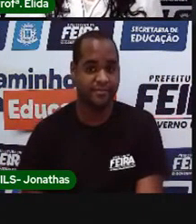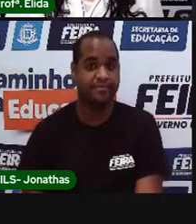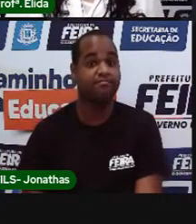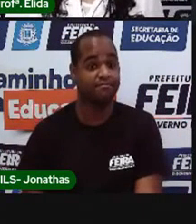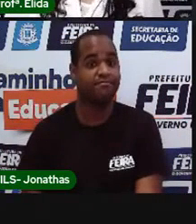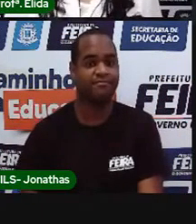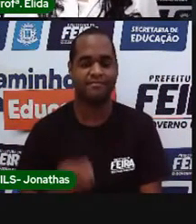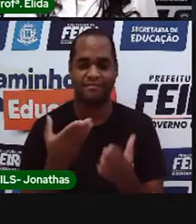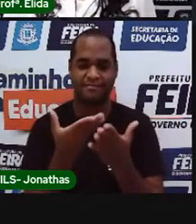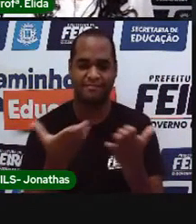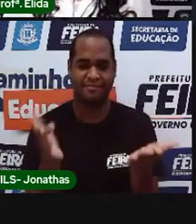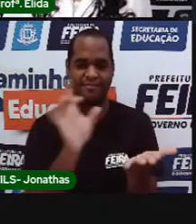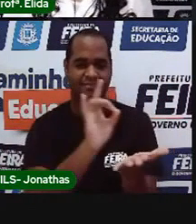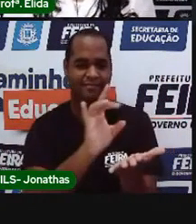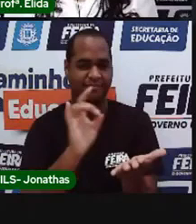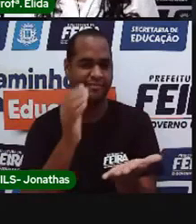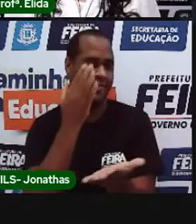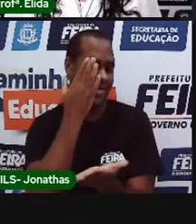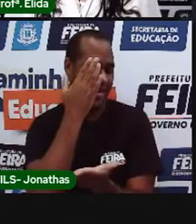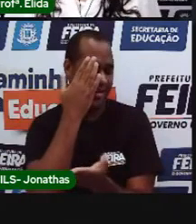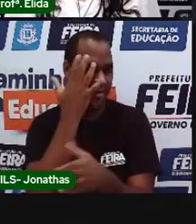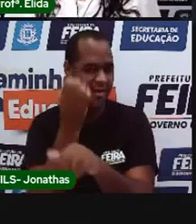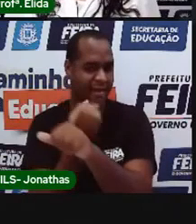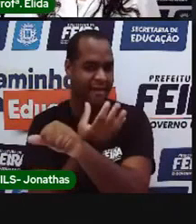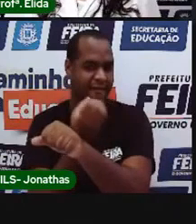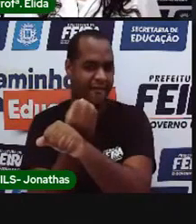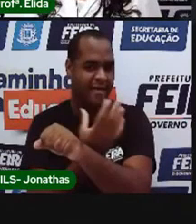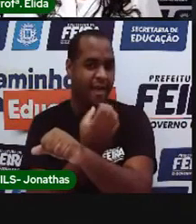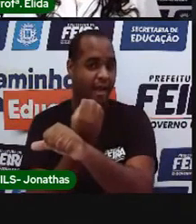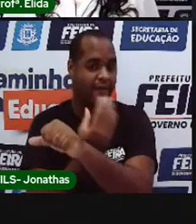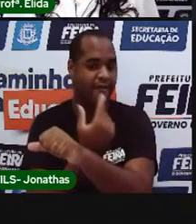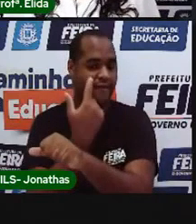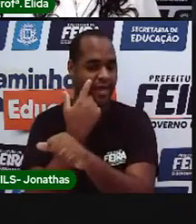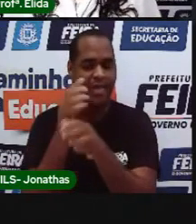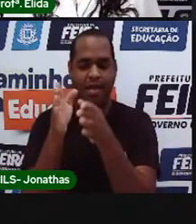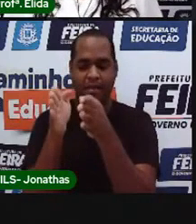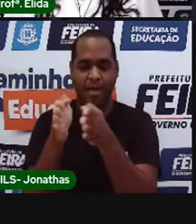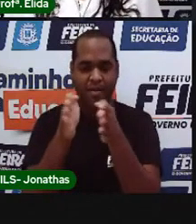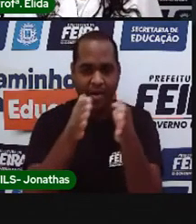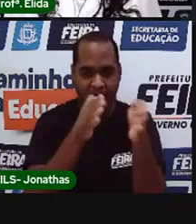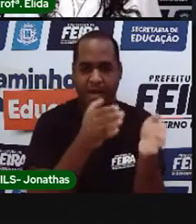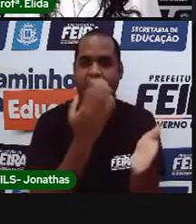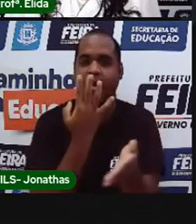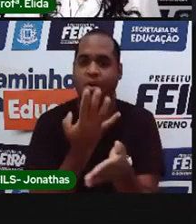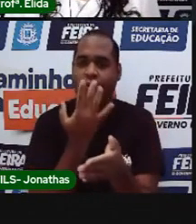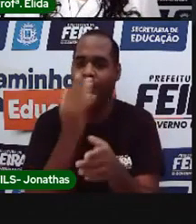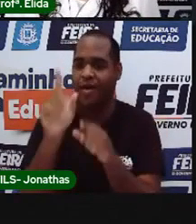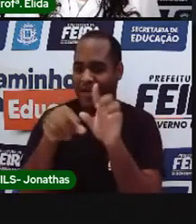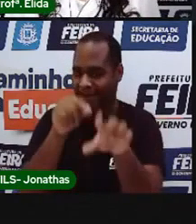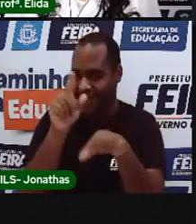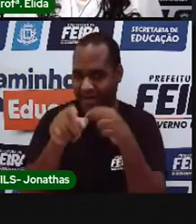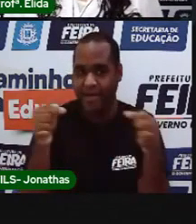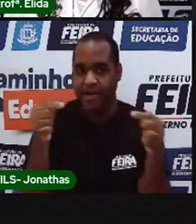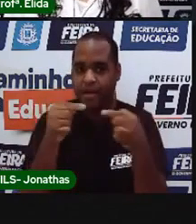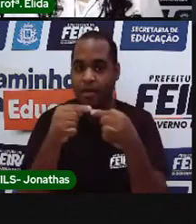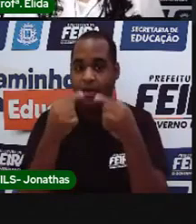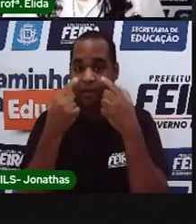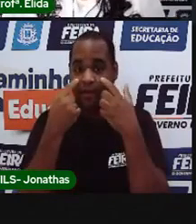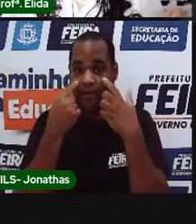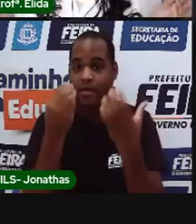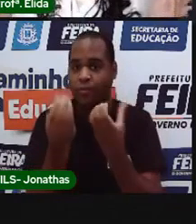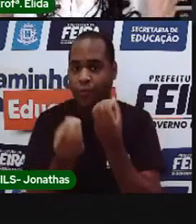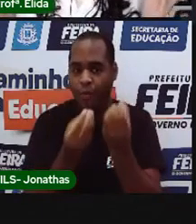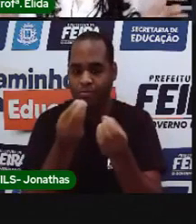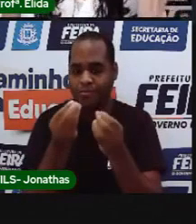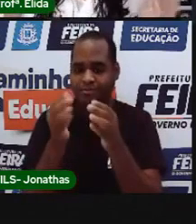Agora que você conhece suas emoções e separou cada uma pela cor, verá